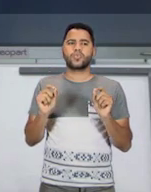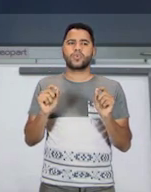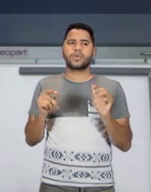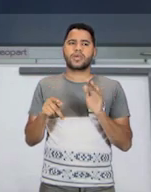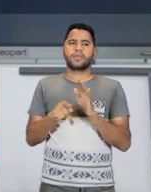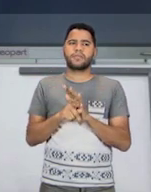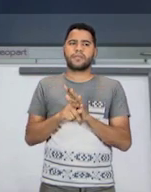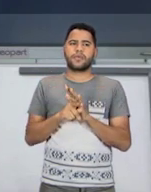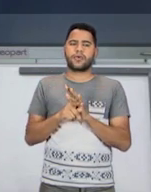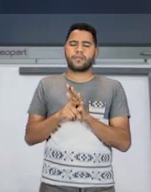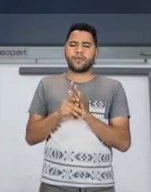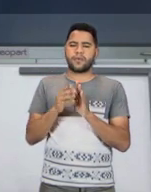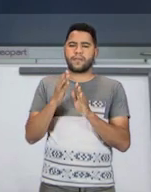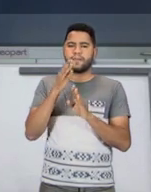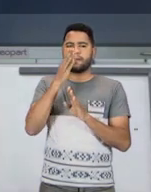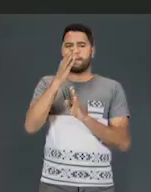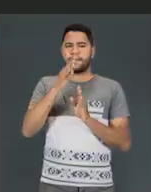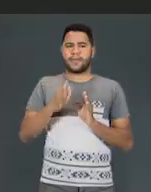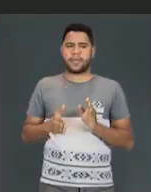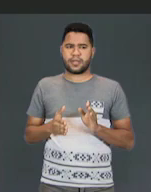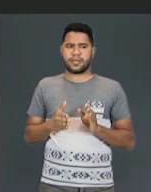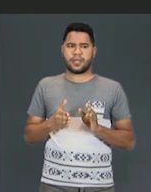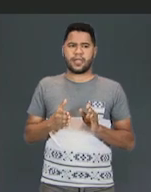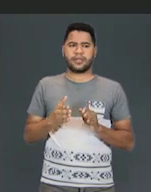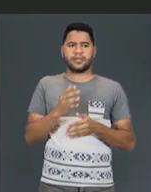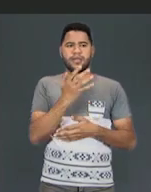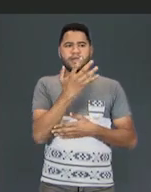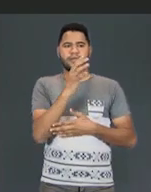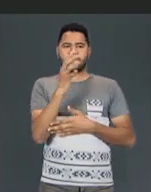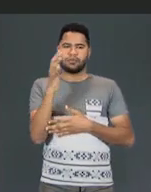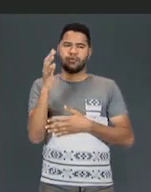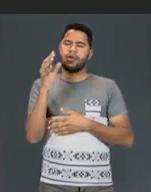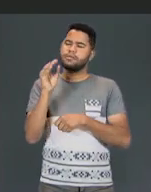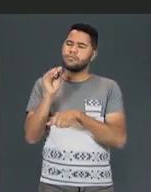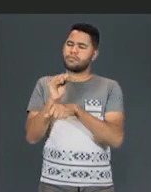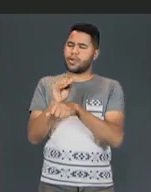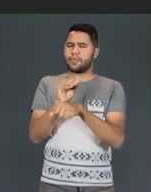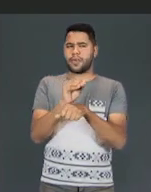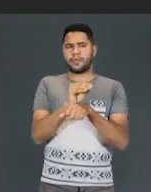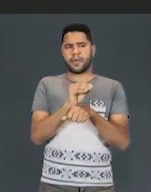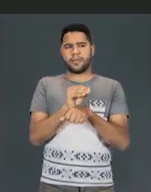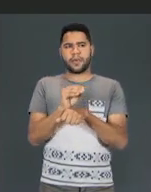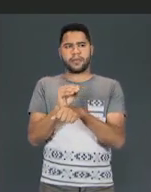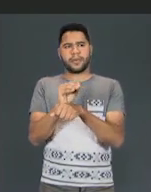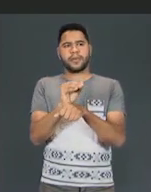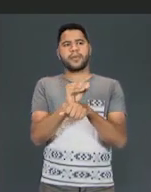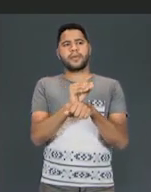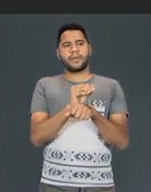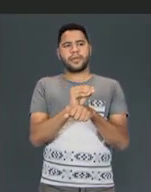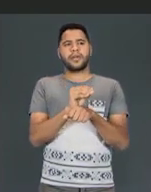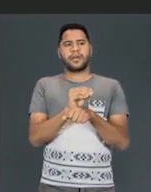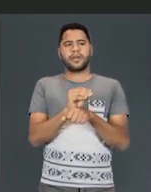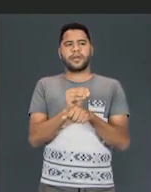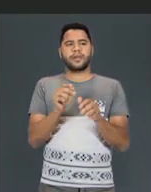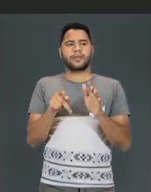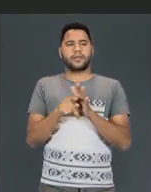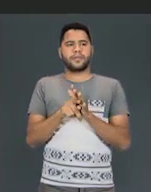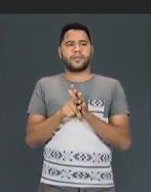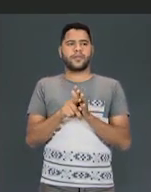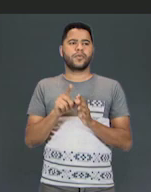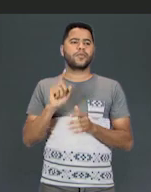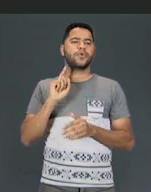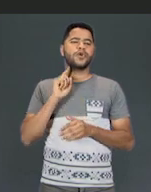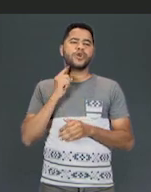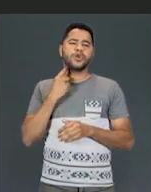metade, a natureza, né? Sendo cuidada ali com as lixeirinhas com